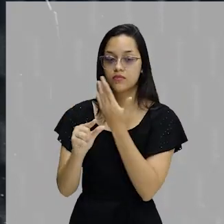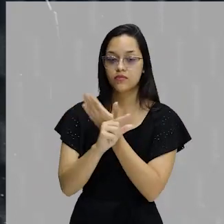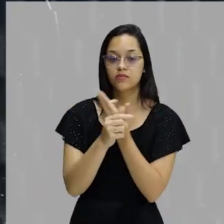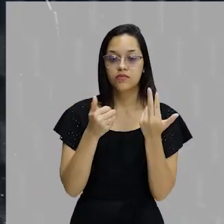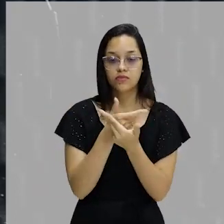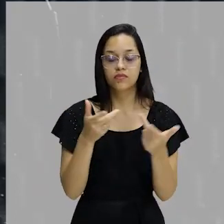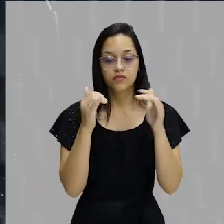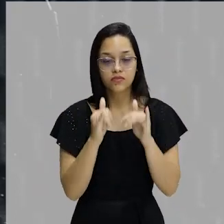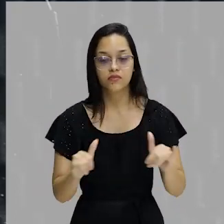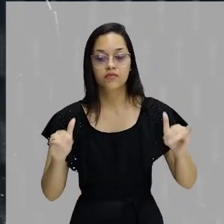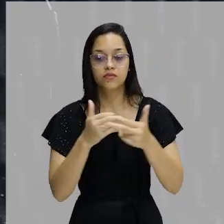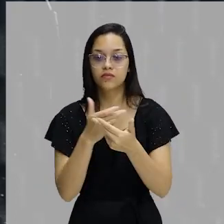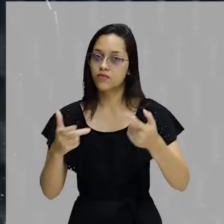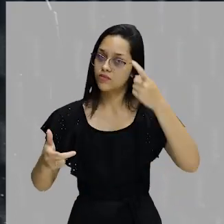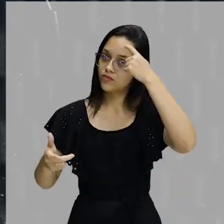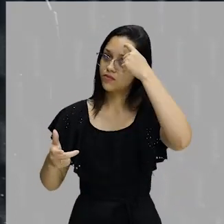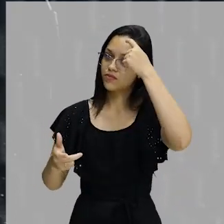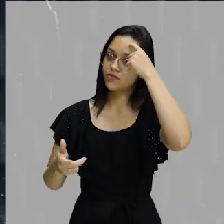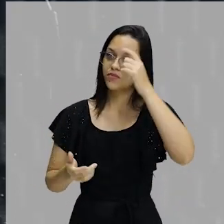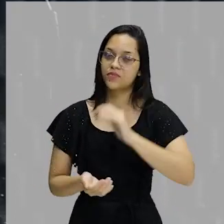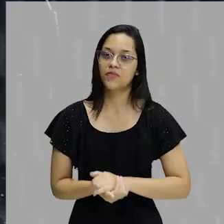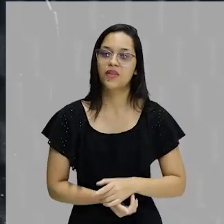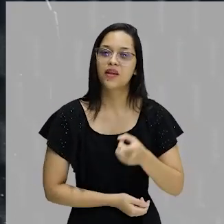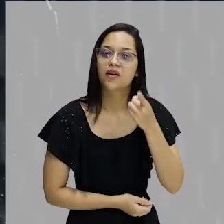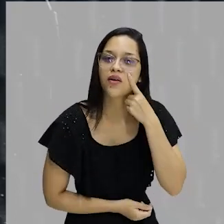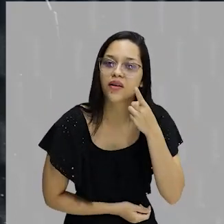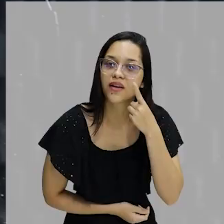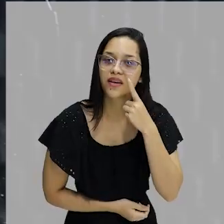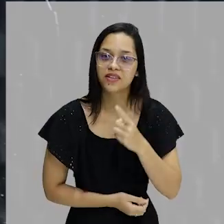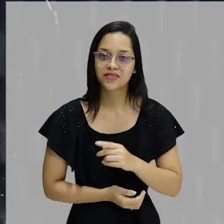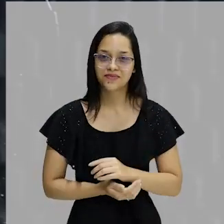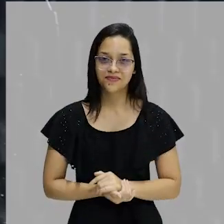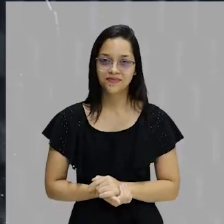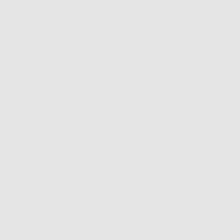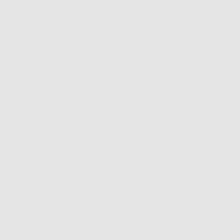informações, várias ideias. Compliquei?